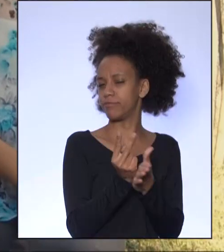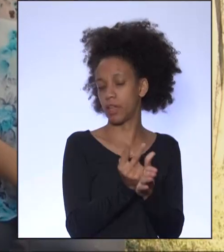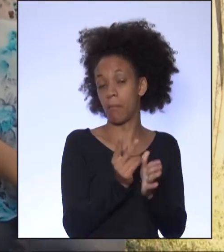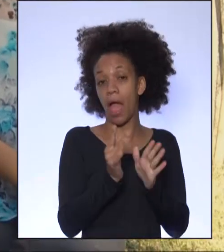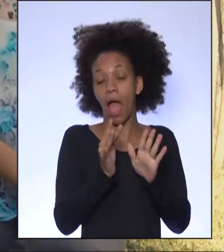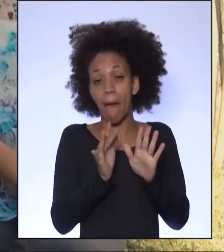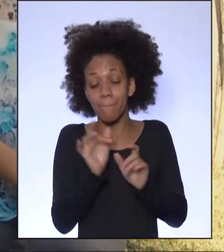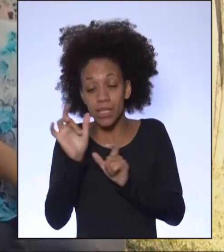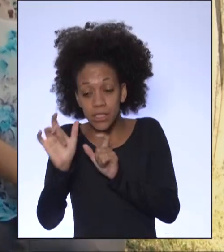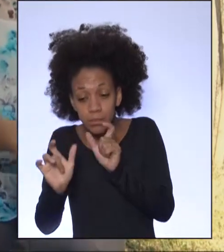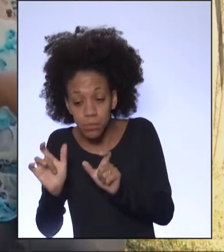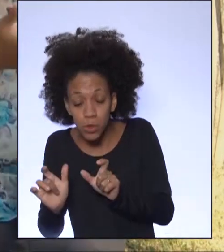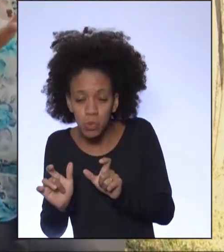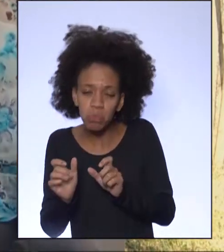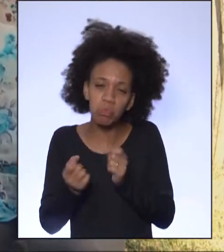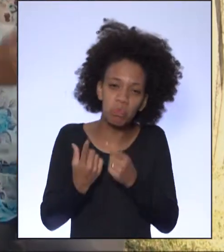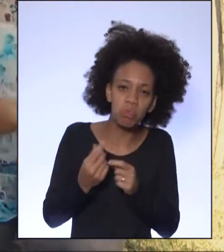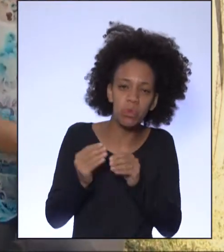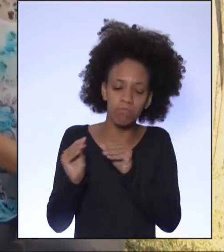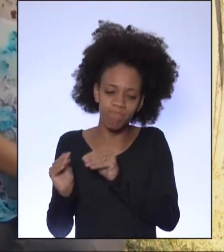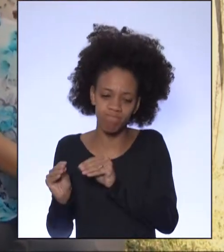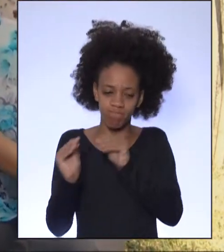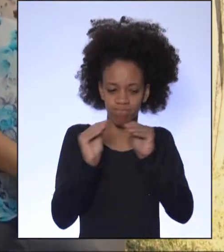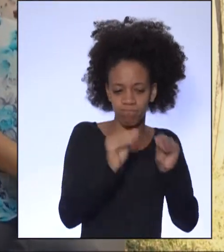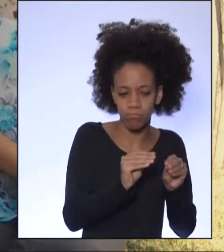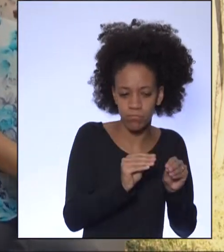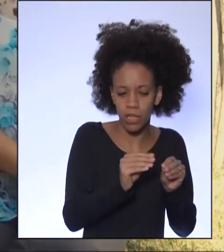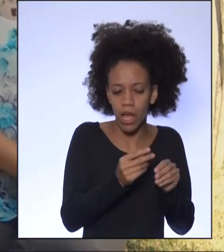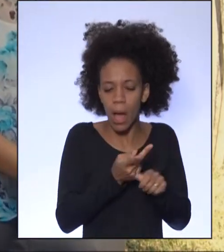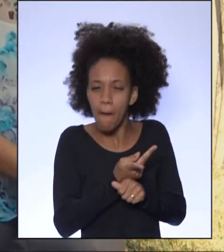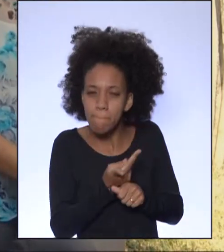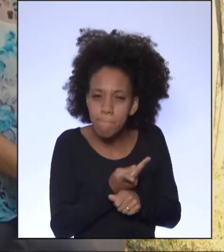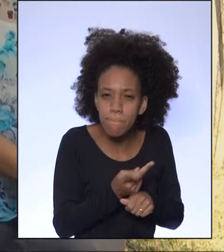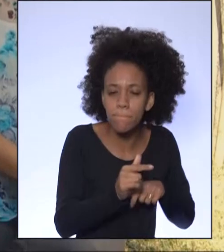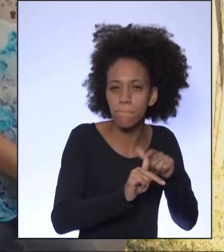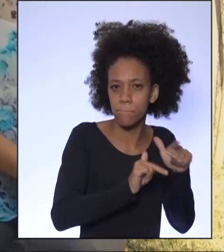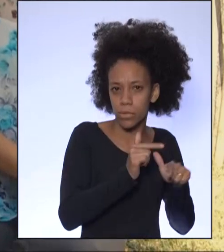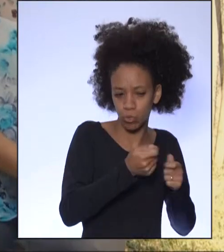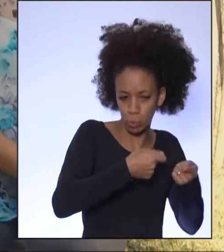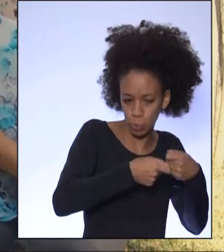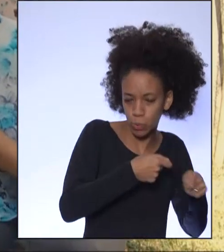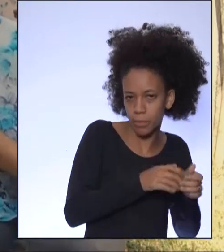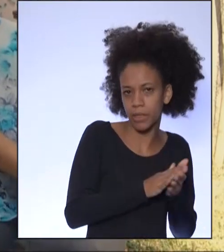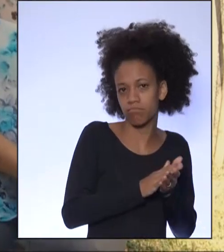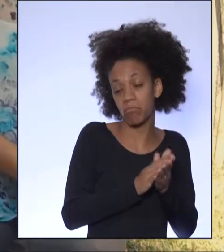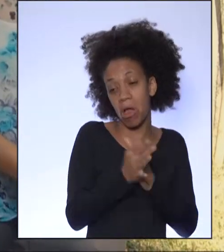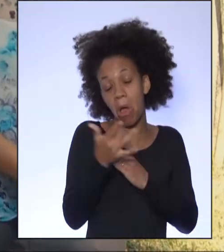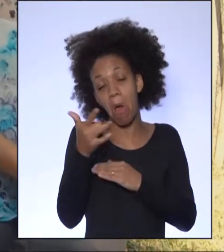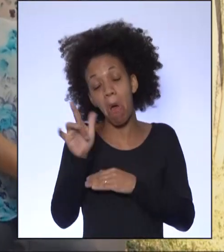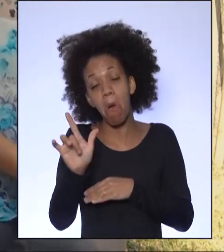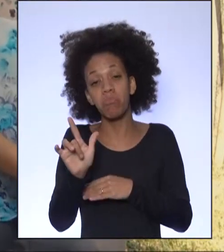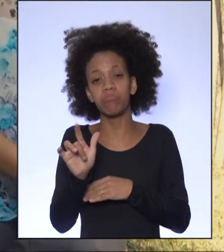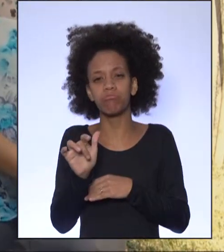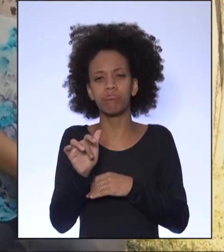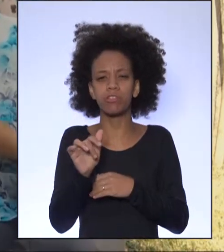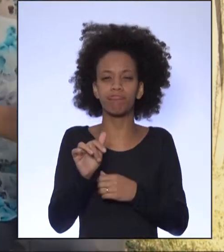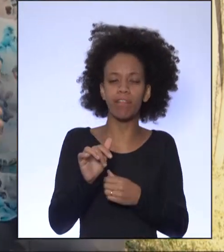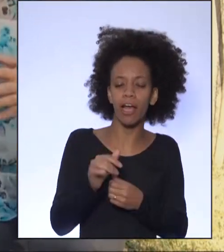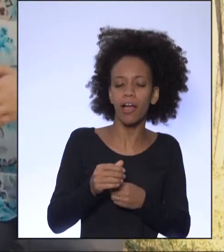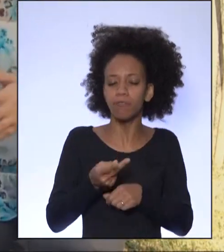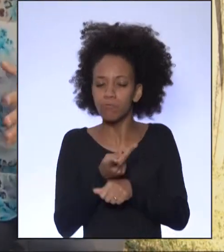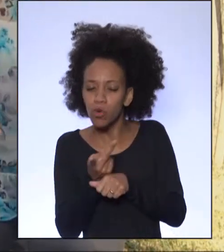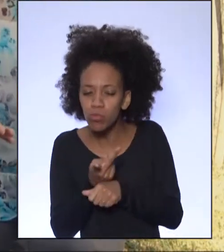por questões econômicas, em busca de emprego, por exemplo. Outras se deslocam buscando uma melhor qualidade de vida,